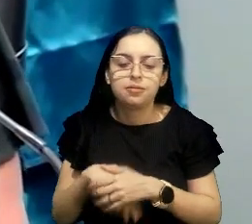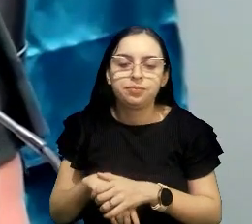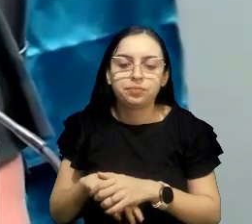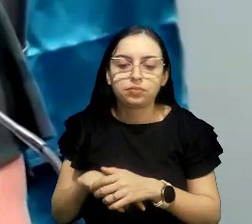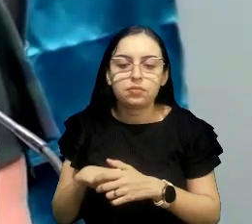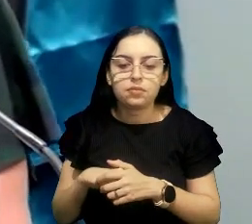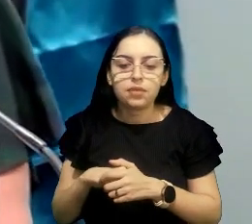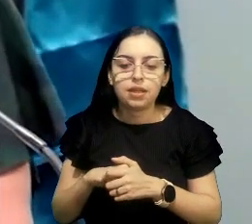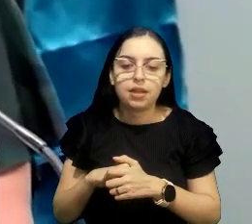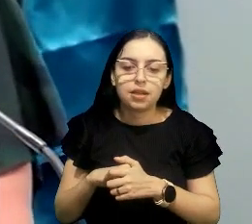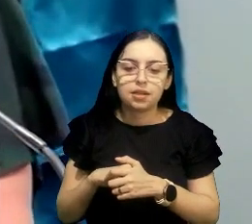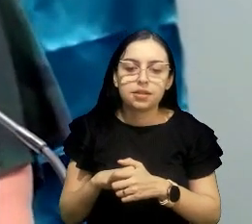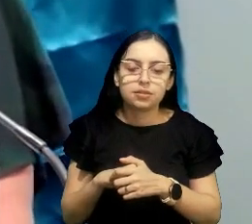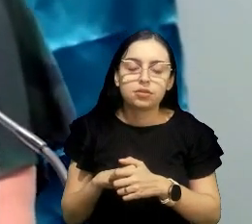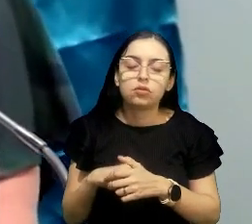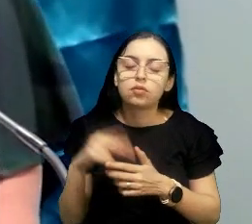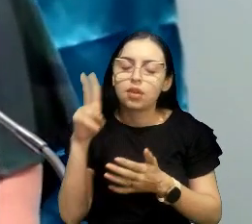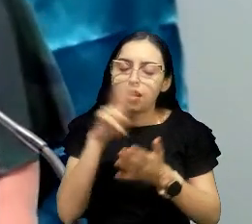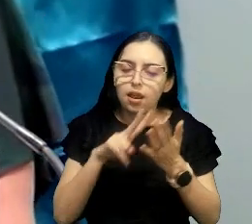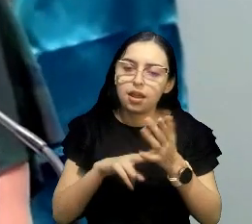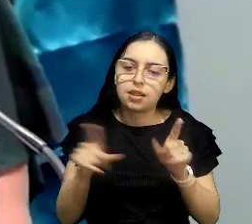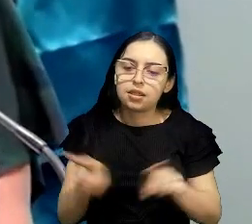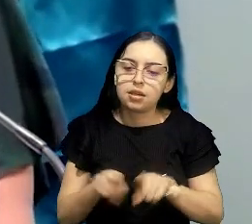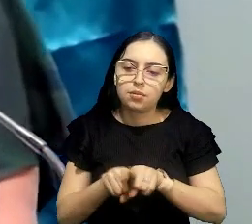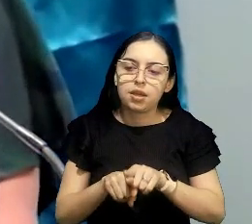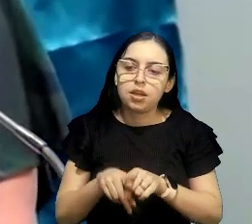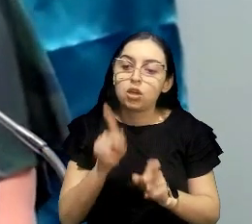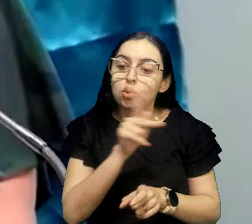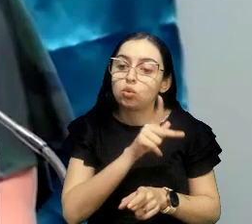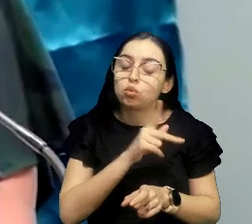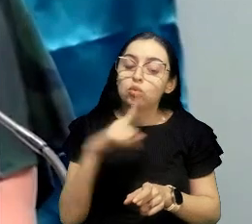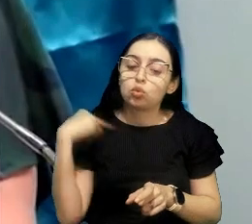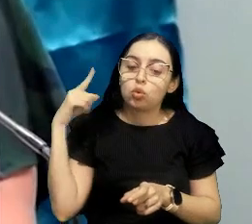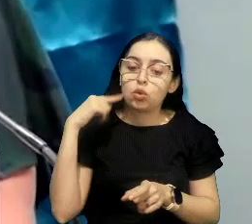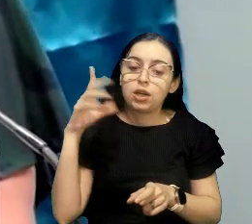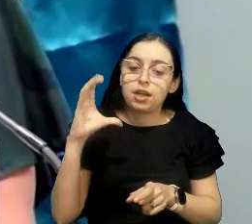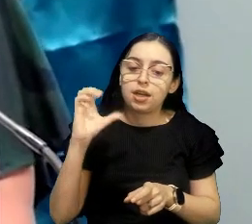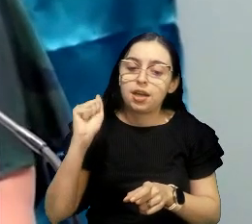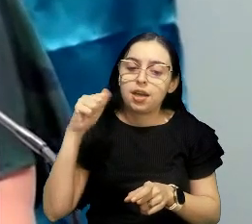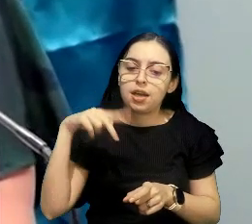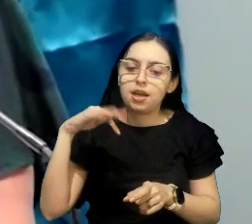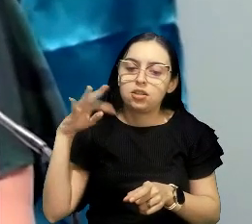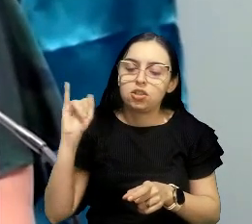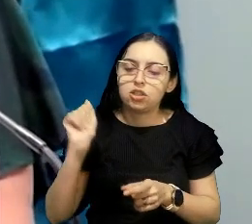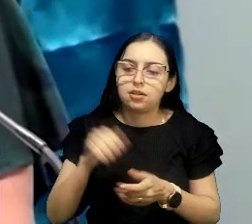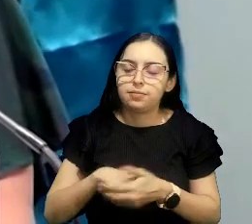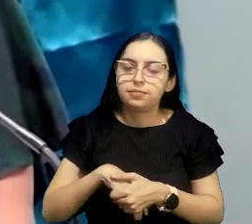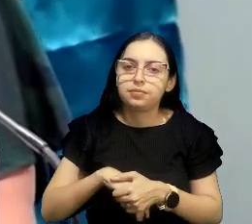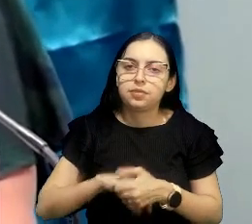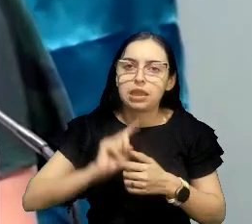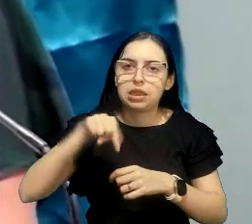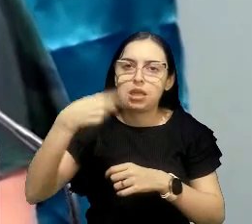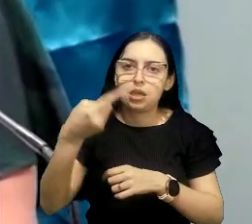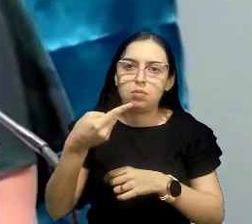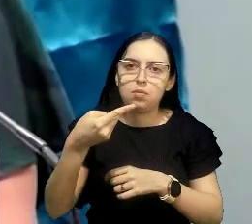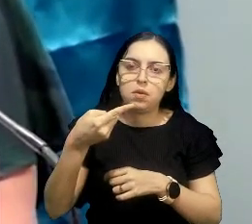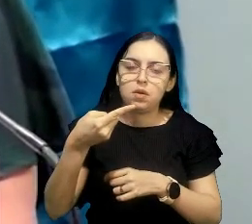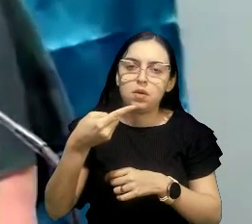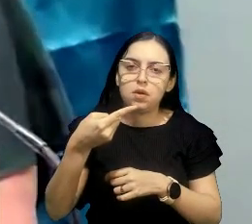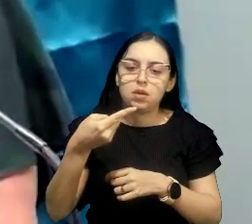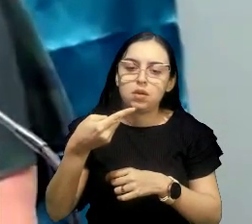Eu vou ler logo também o currículo da doutora Kátia, que está aqui na mesa comigo, porque depois que a gente...